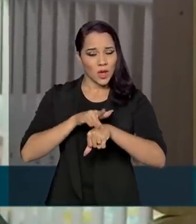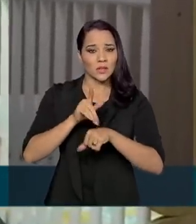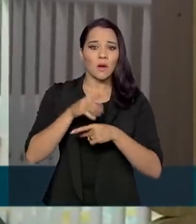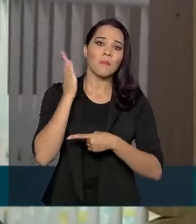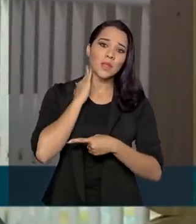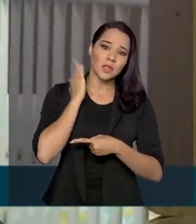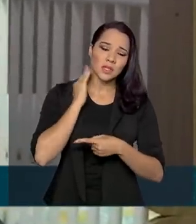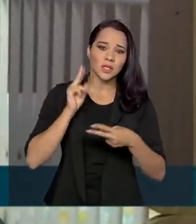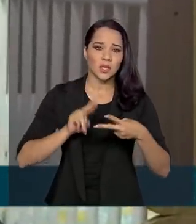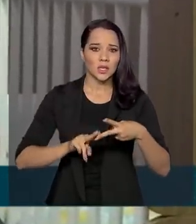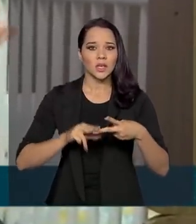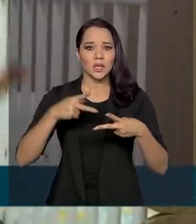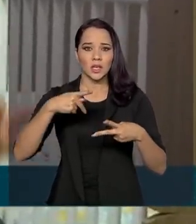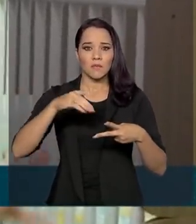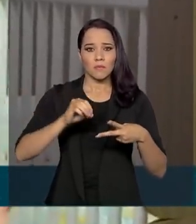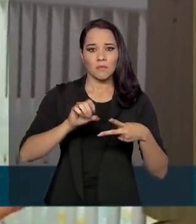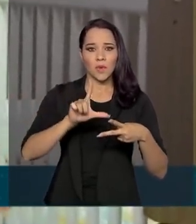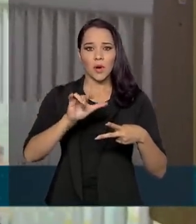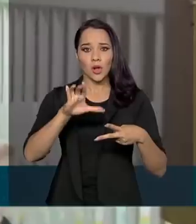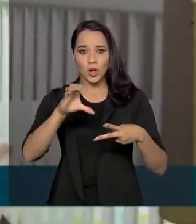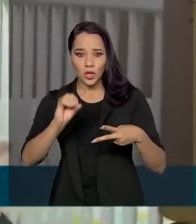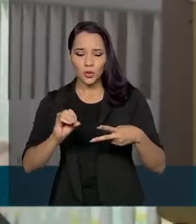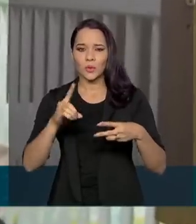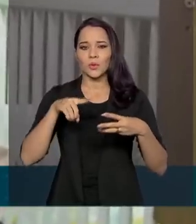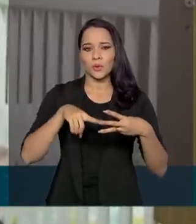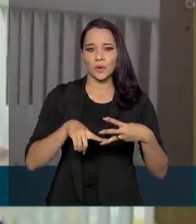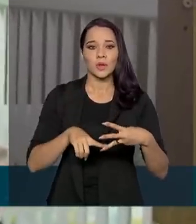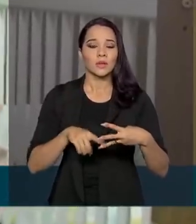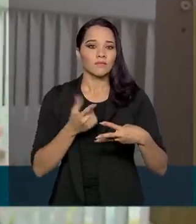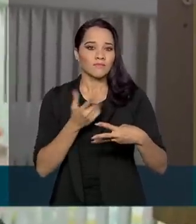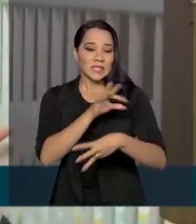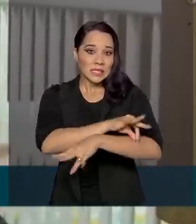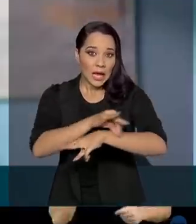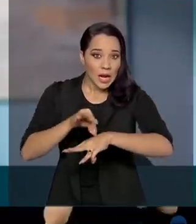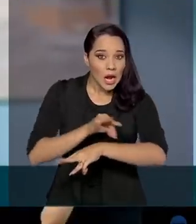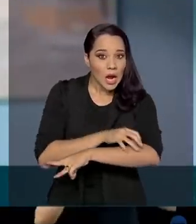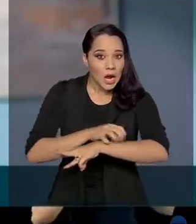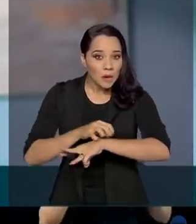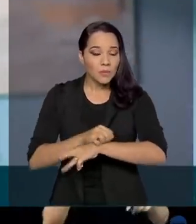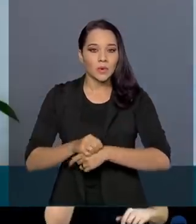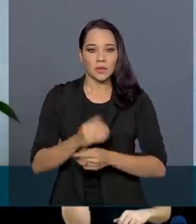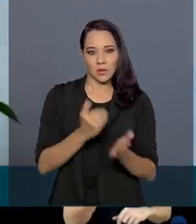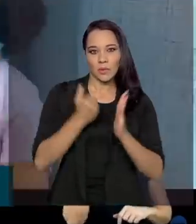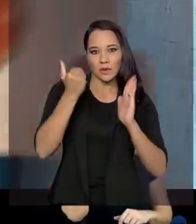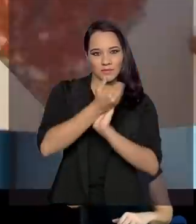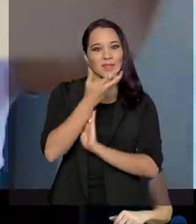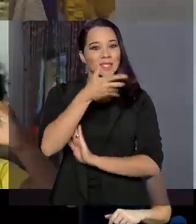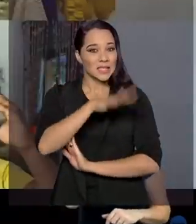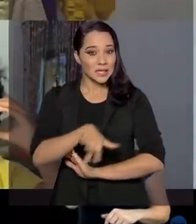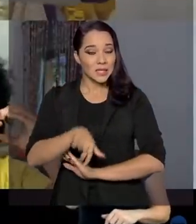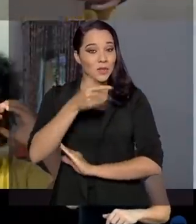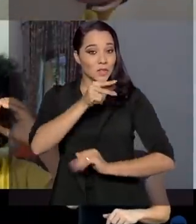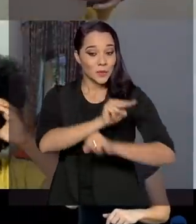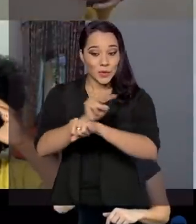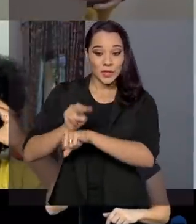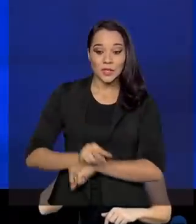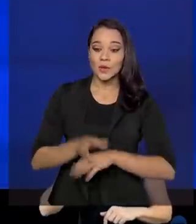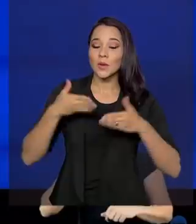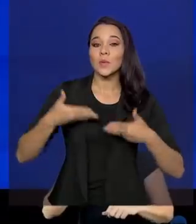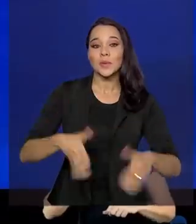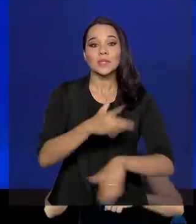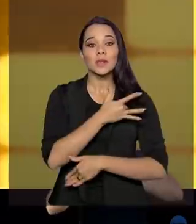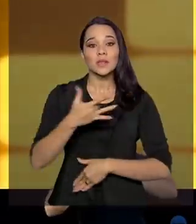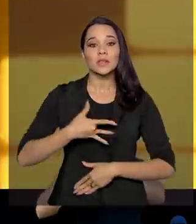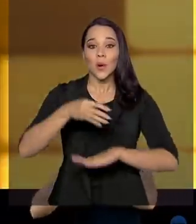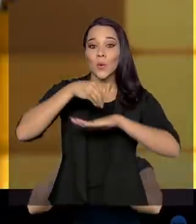meningite, poliomielite, sarampo. Para que mais crianças sejam protegidas, o Ministério